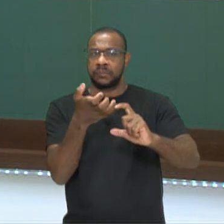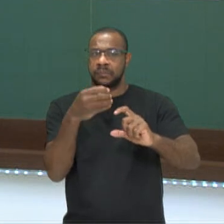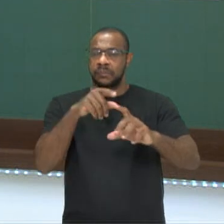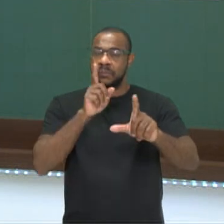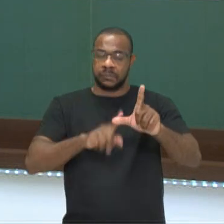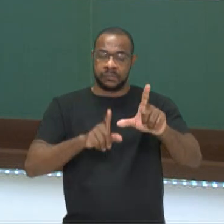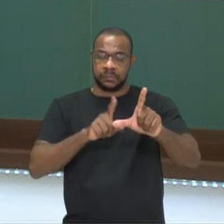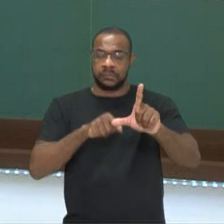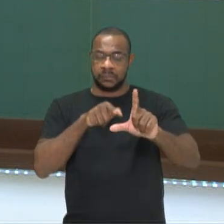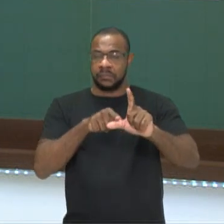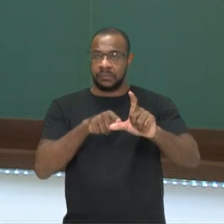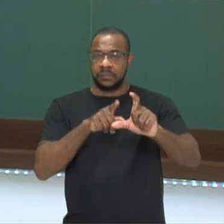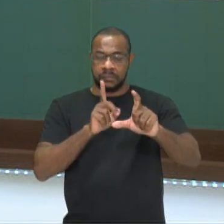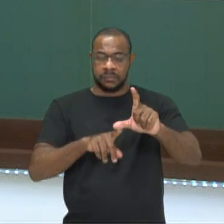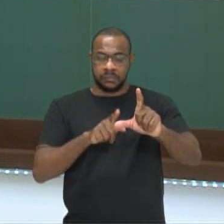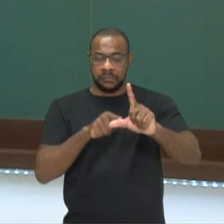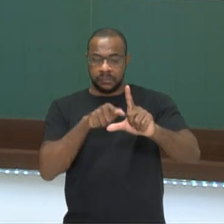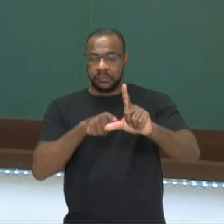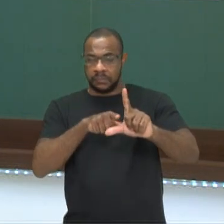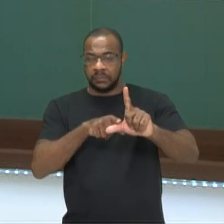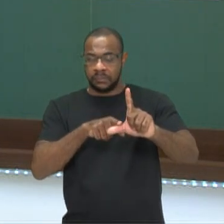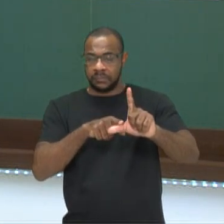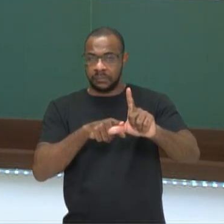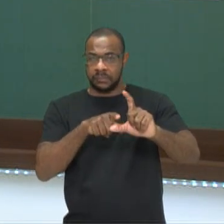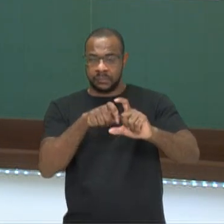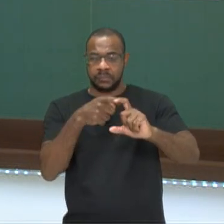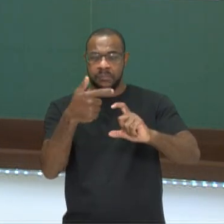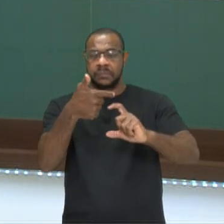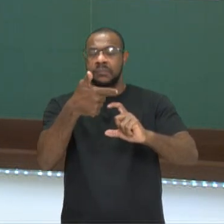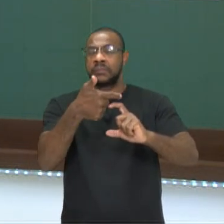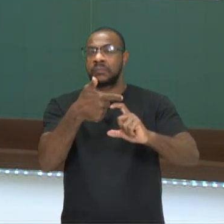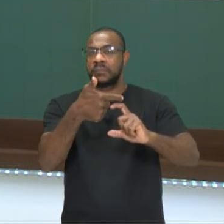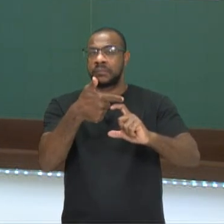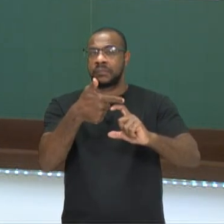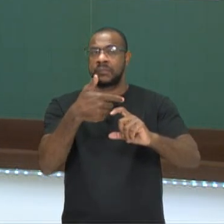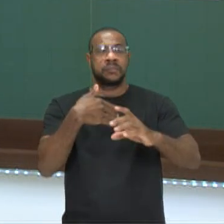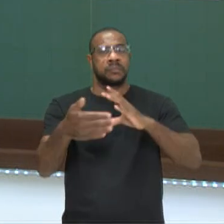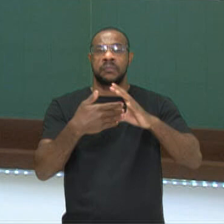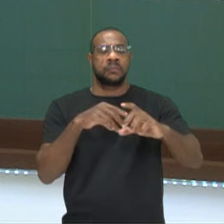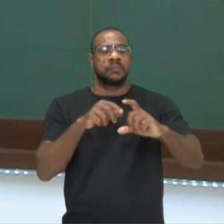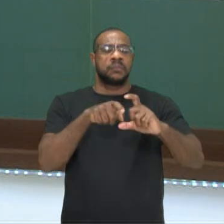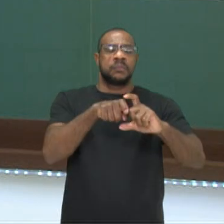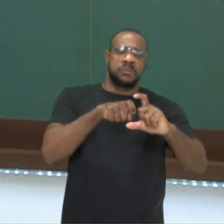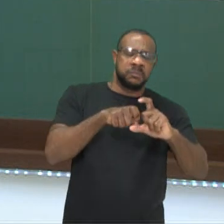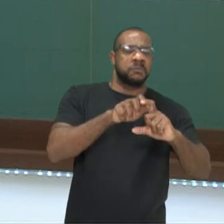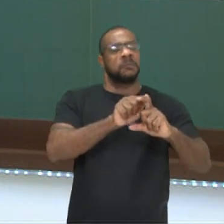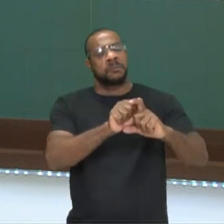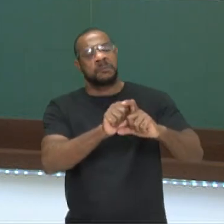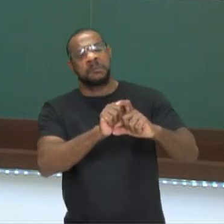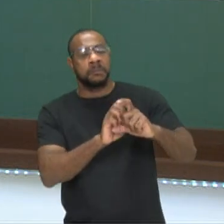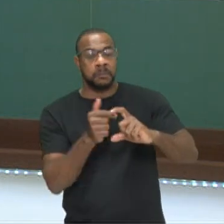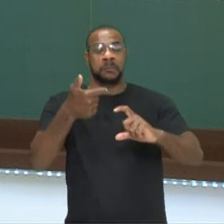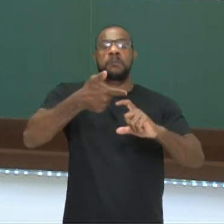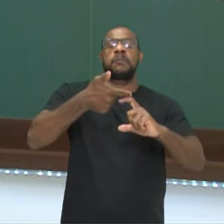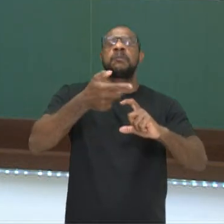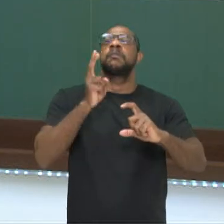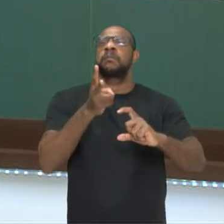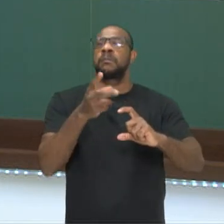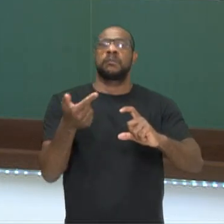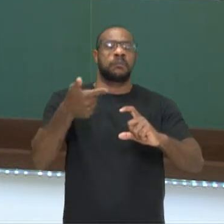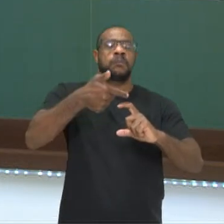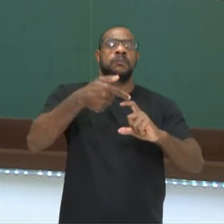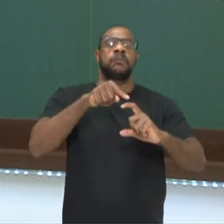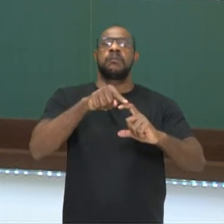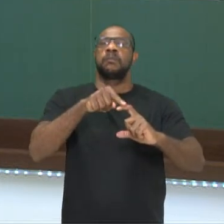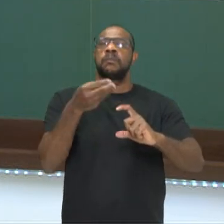Significa que o expoente da letra agora vai ter um 2. Pode ser que você tenha várias letras x. Por exemplo, a